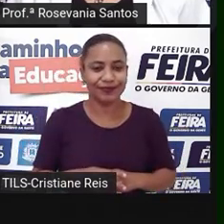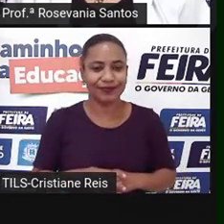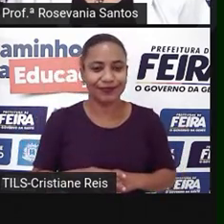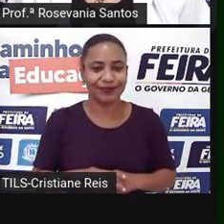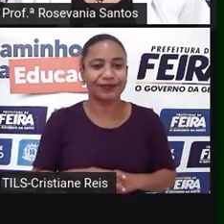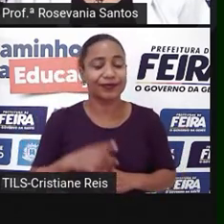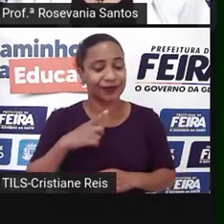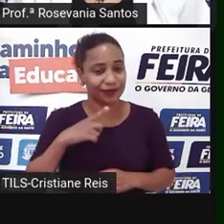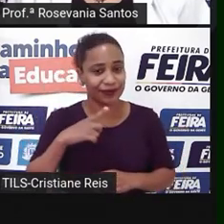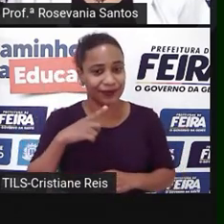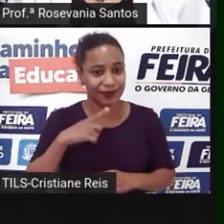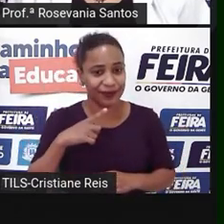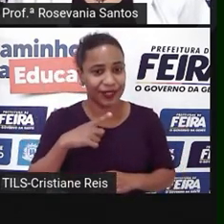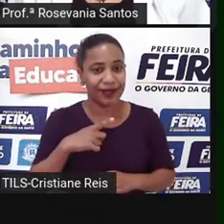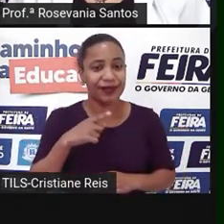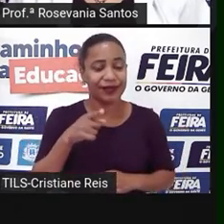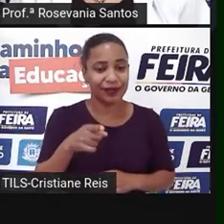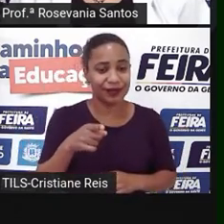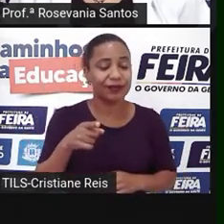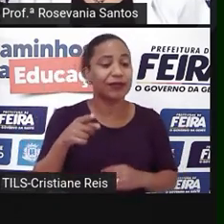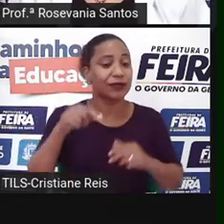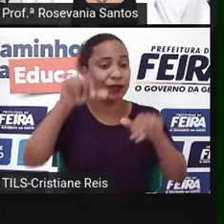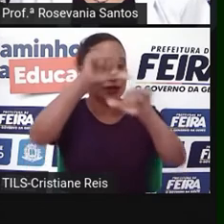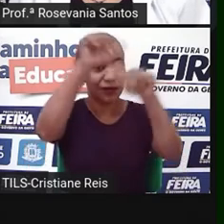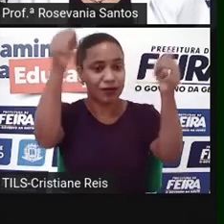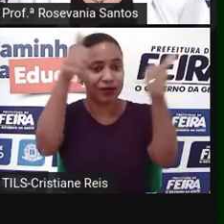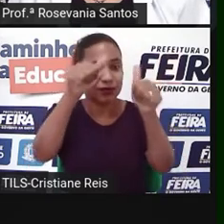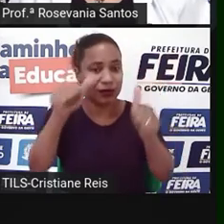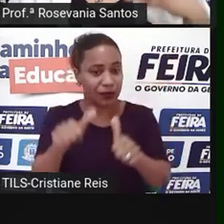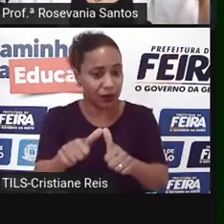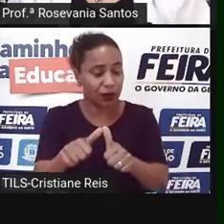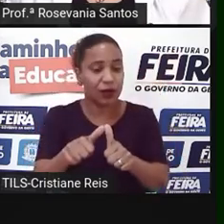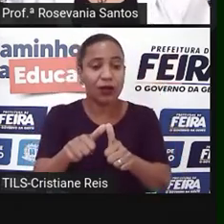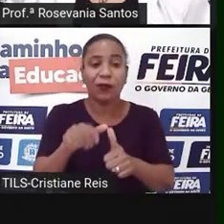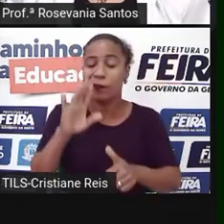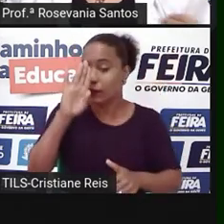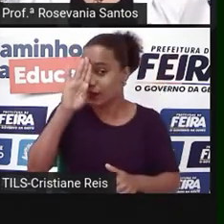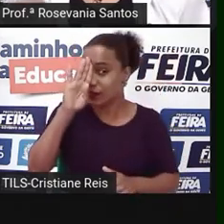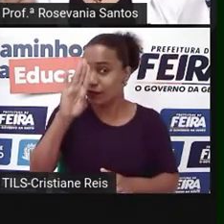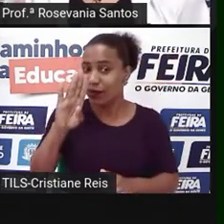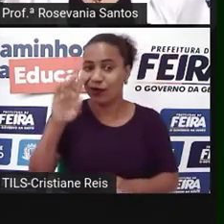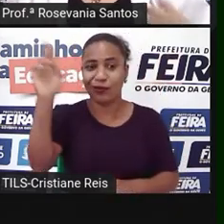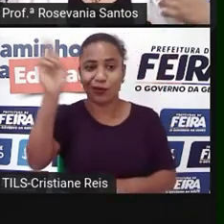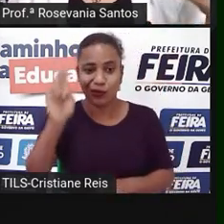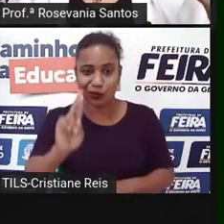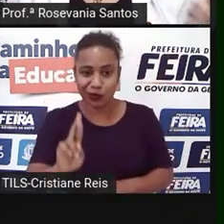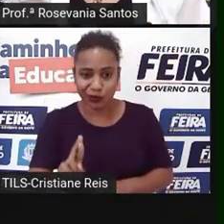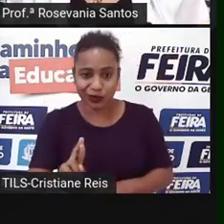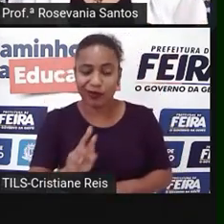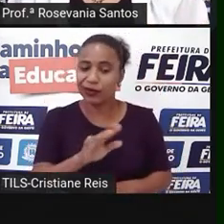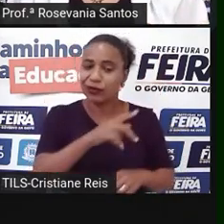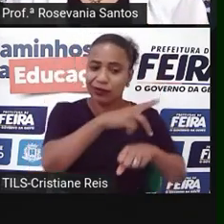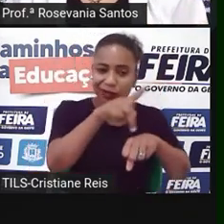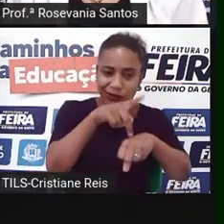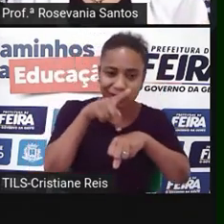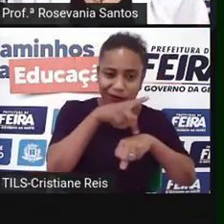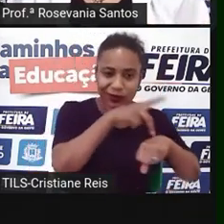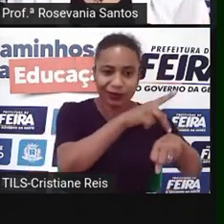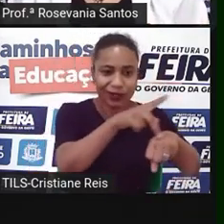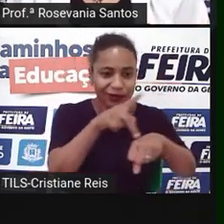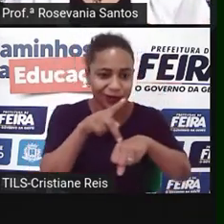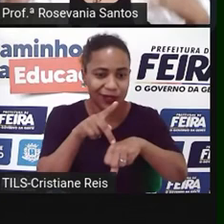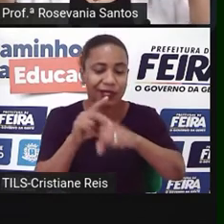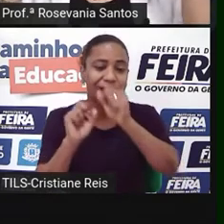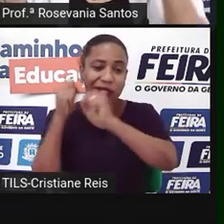esse espaço aí, mas eles também não se destacam muito perante, né? A parte industrial, perante essa parte das